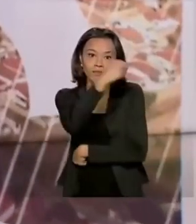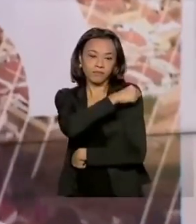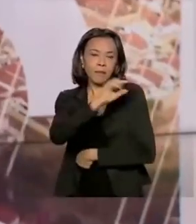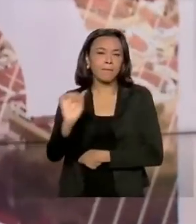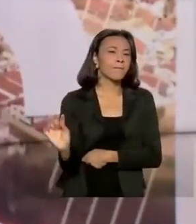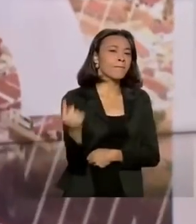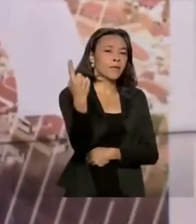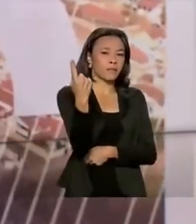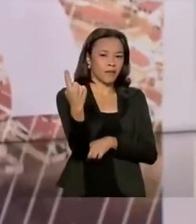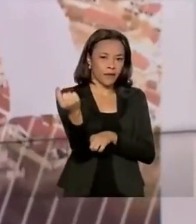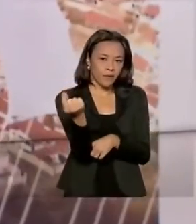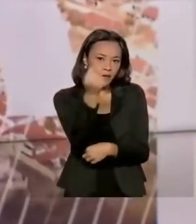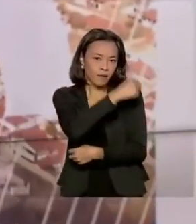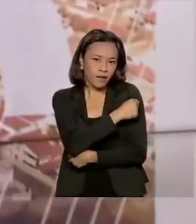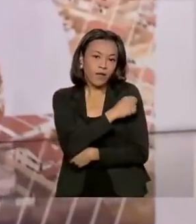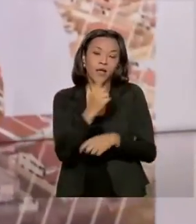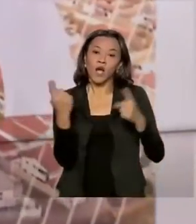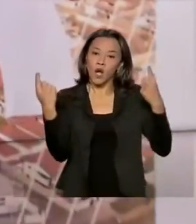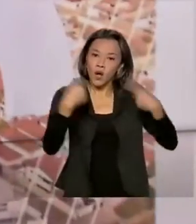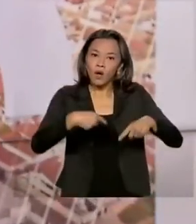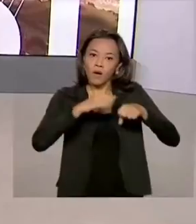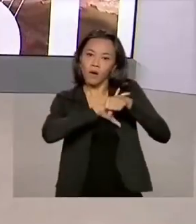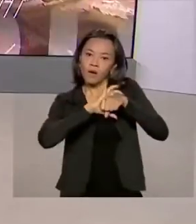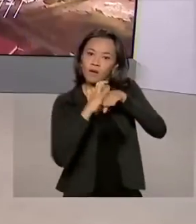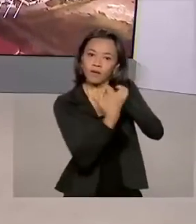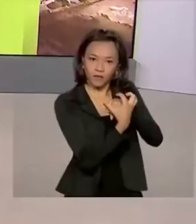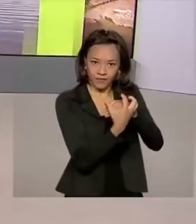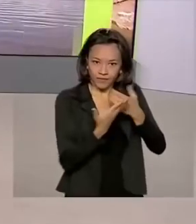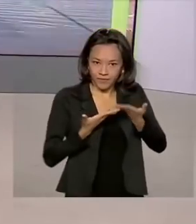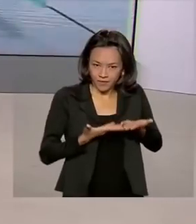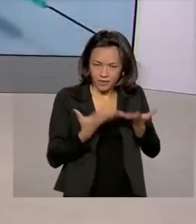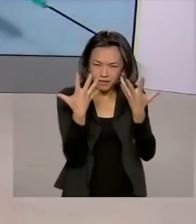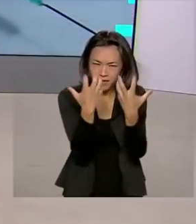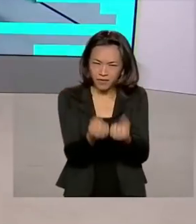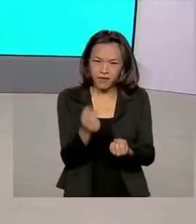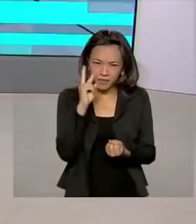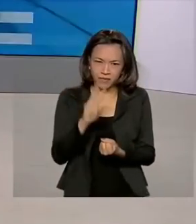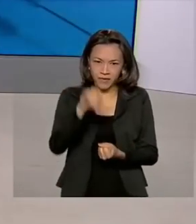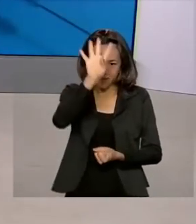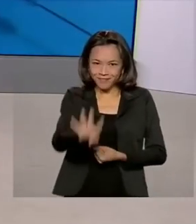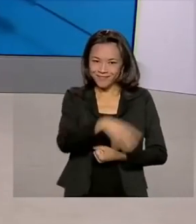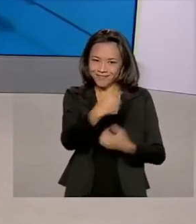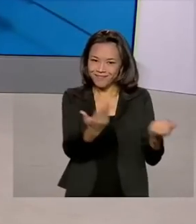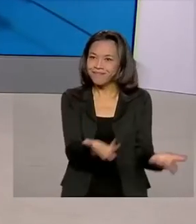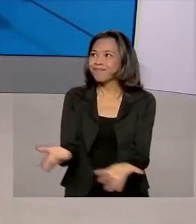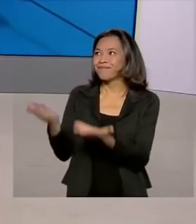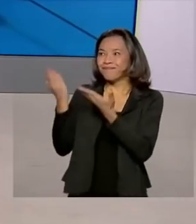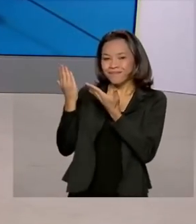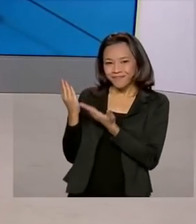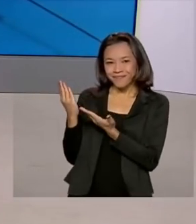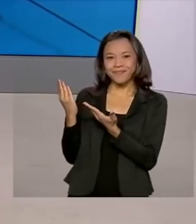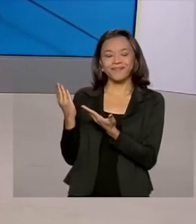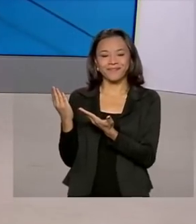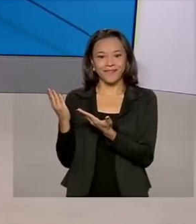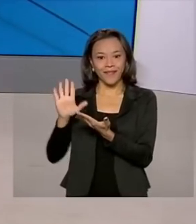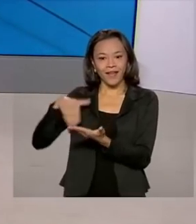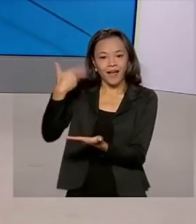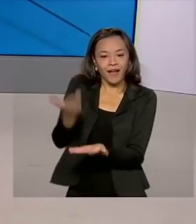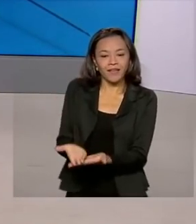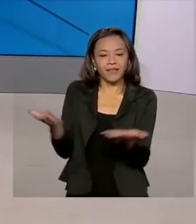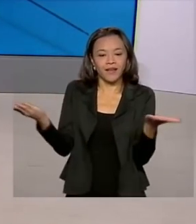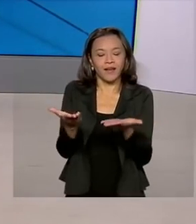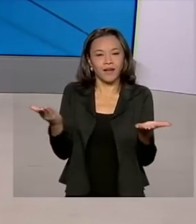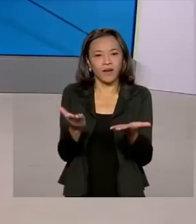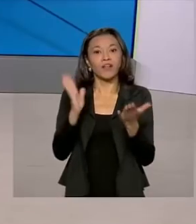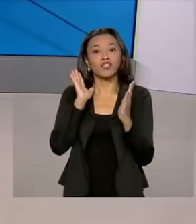a primeira dose da vacina contra a Covid-19. Vamos ver então aqui no telão como está a vacinação. Olha, até agora no